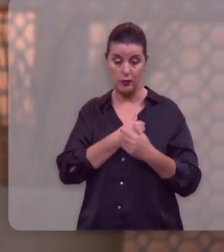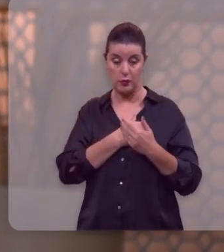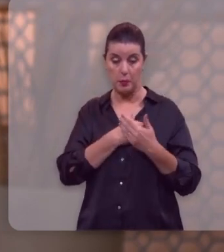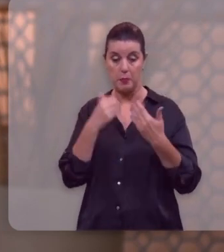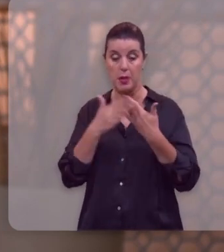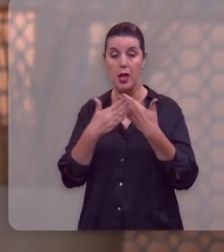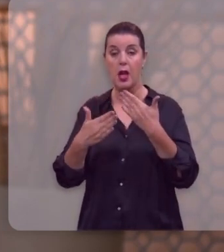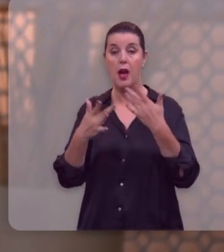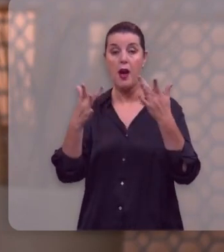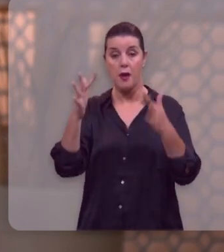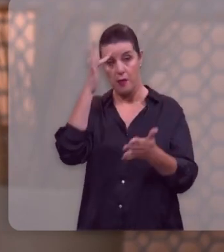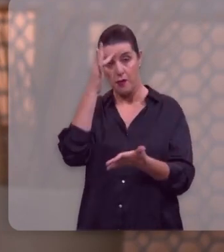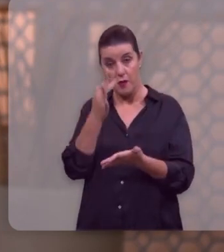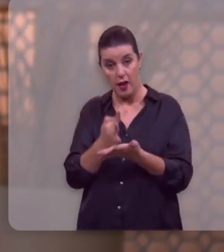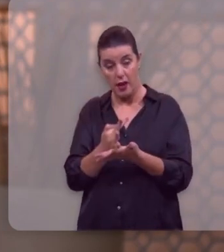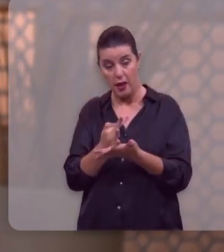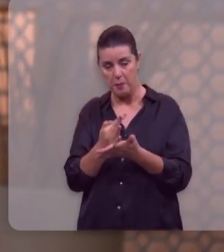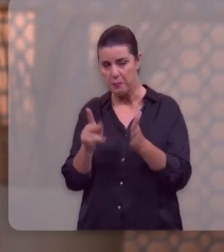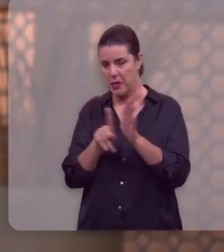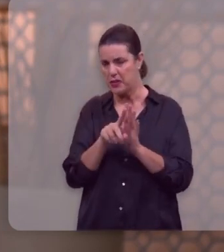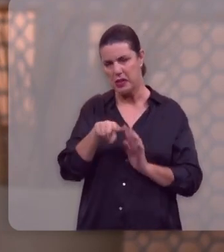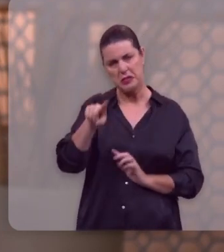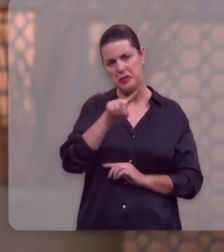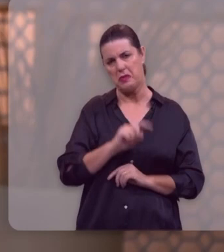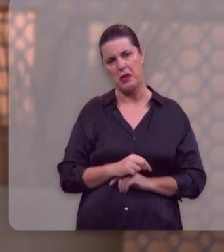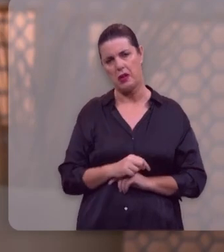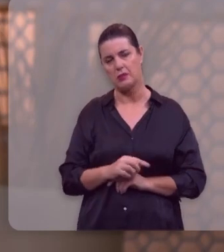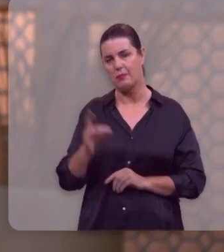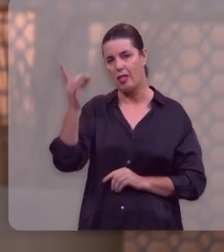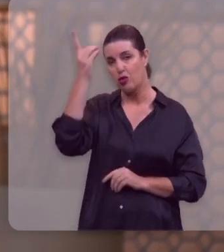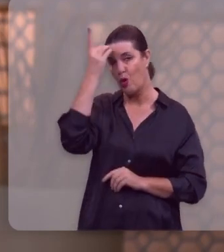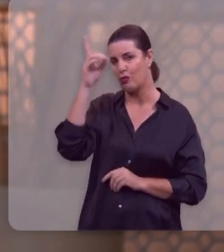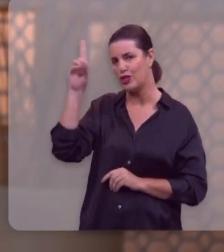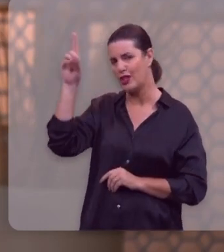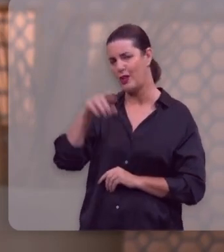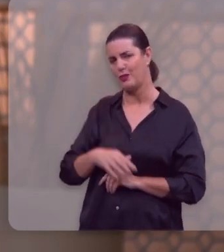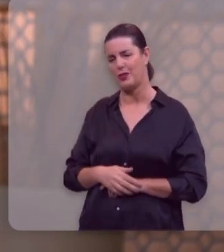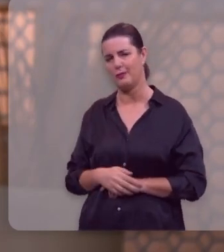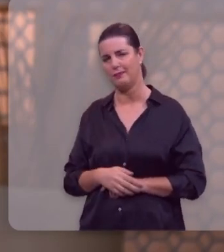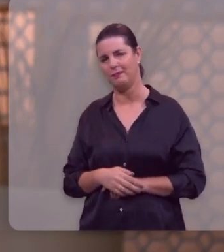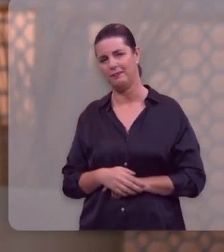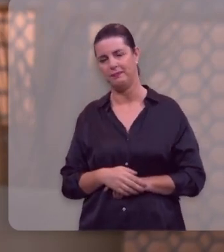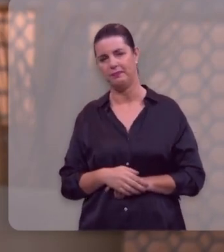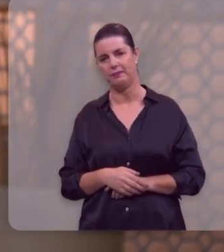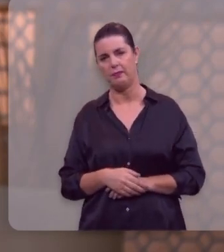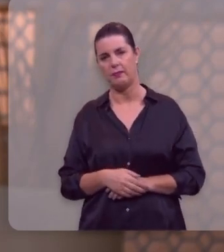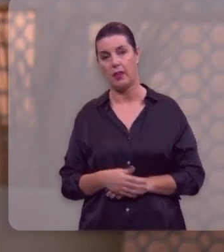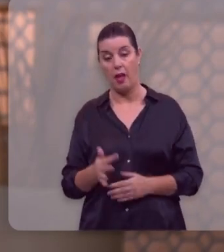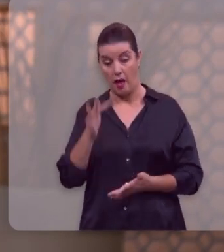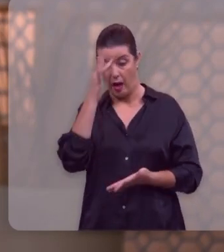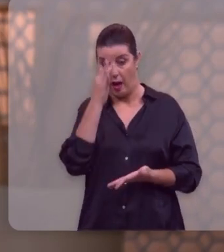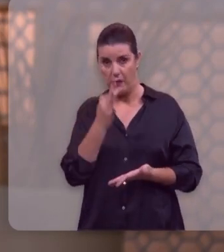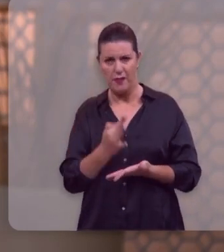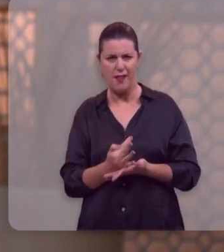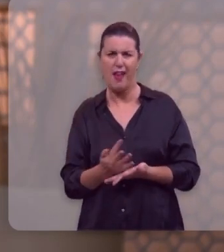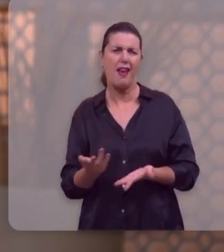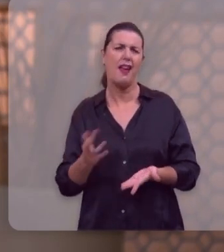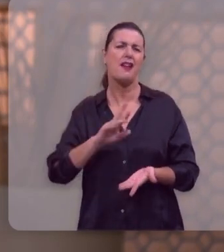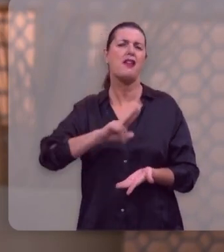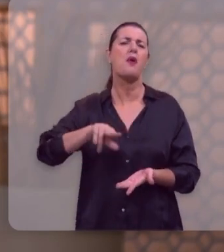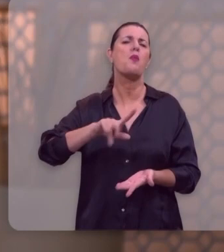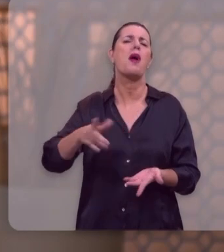fé. Isto não vem de vós, é dom de Deus. A fé não é a causa